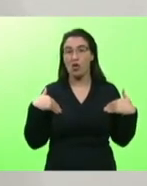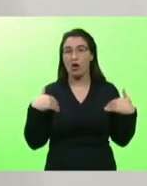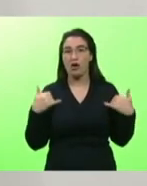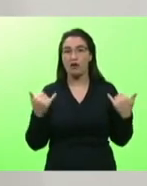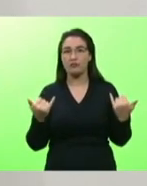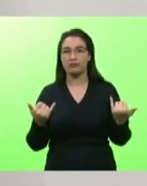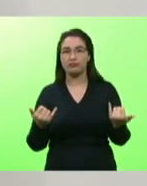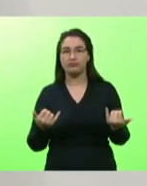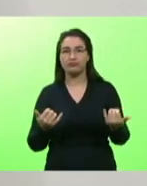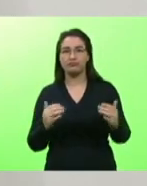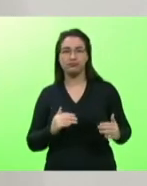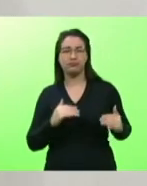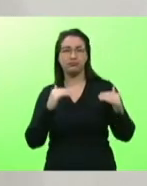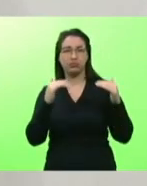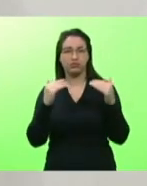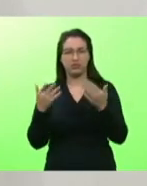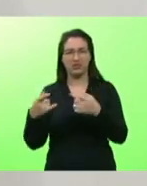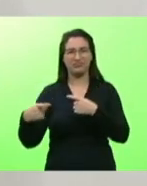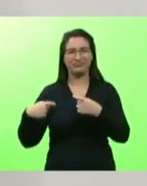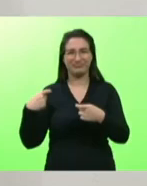nessas guerras